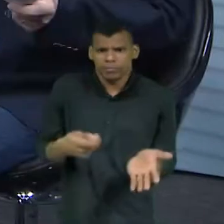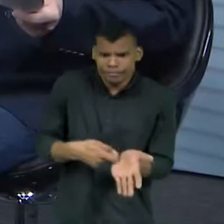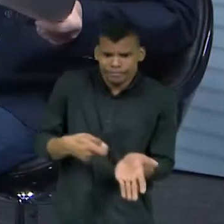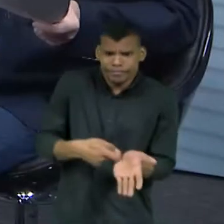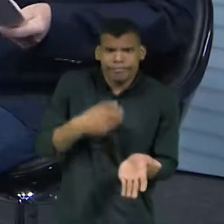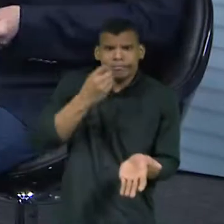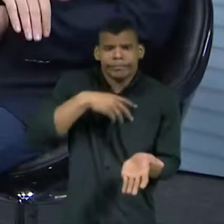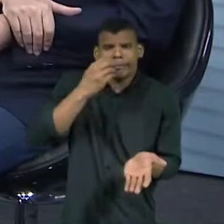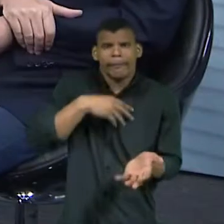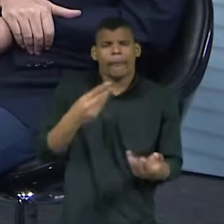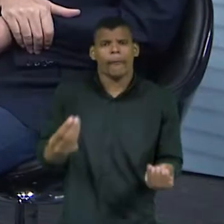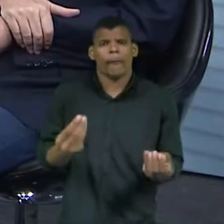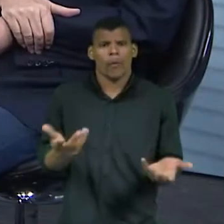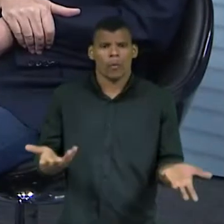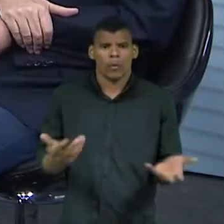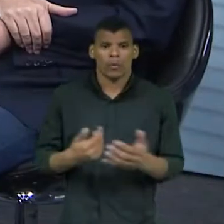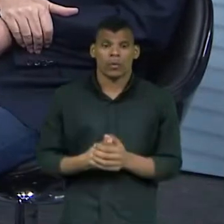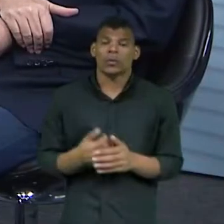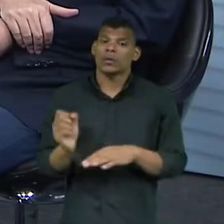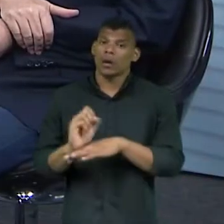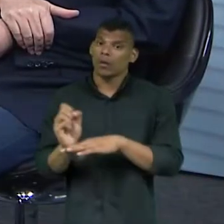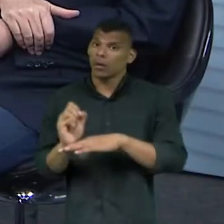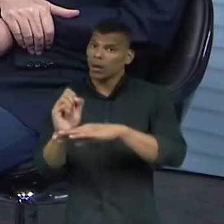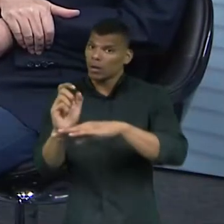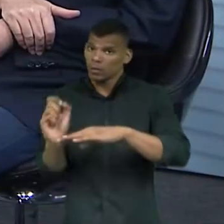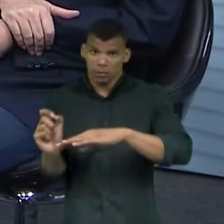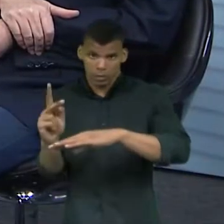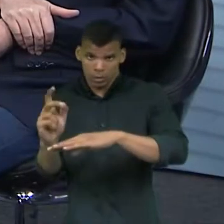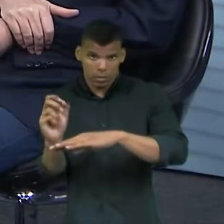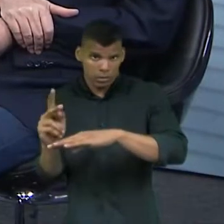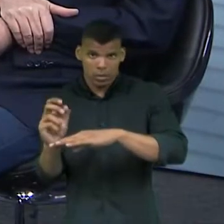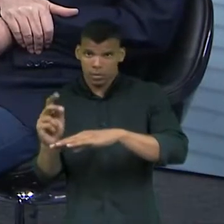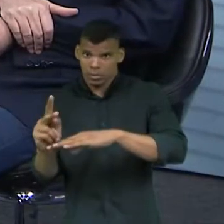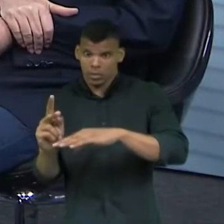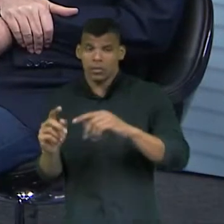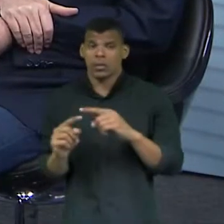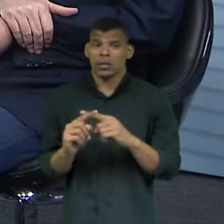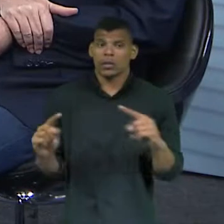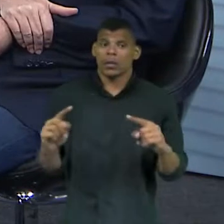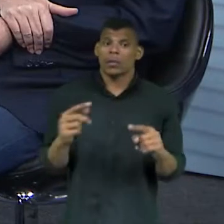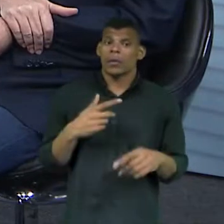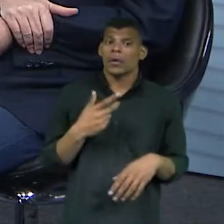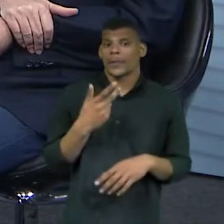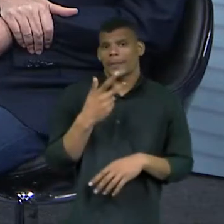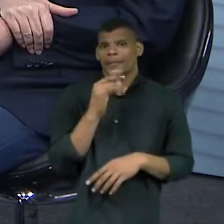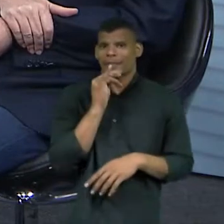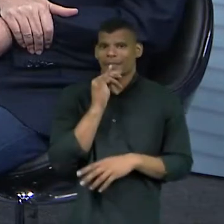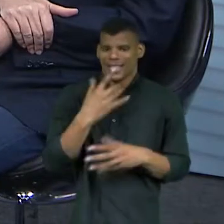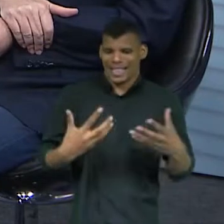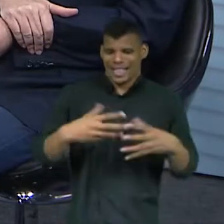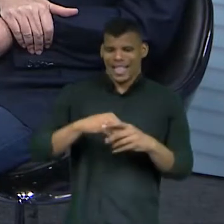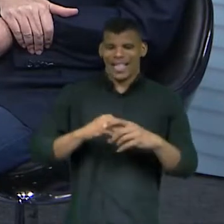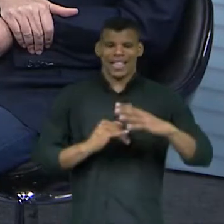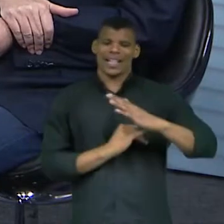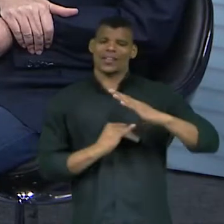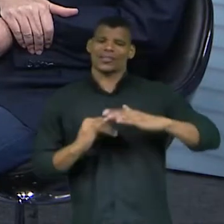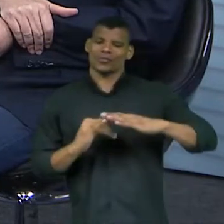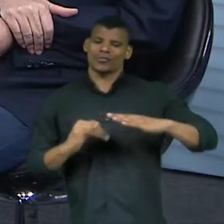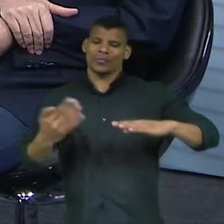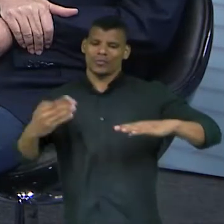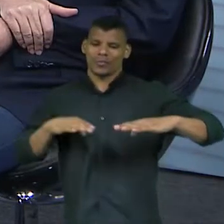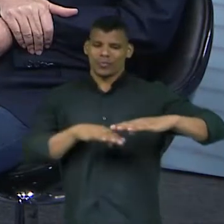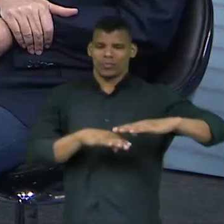também. Todo mundo para Isso, pode usar o carro, né? Com adesivo, não tem problema. Mas se eu estou estacionando no local oficial, pode ser que ali,